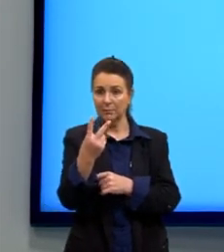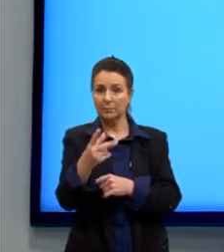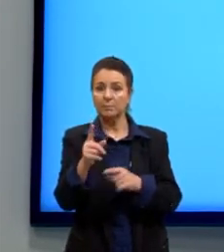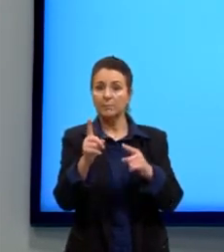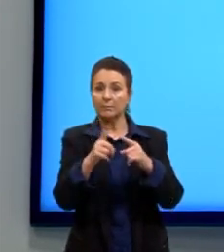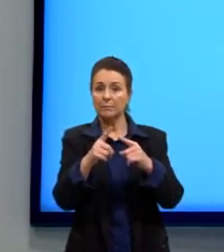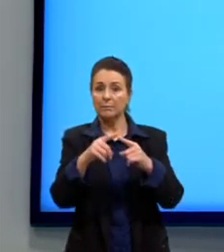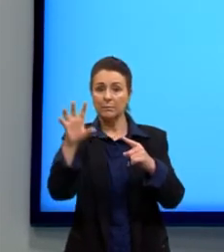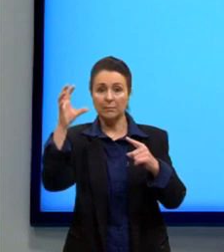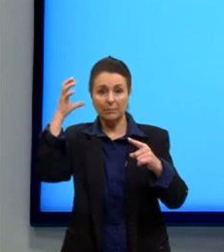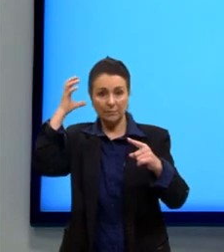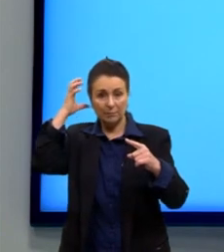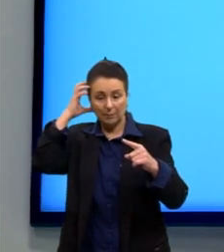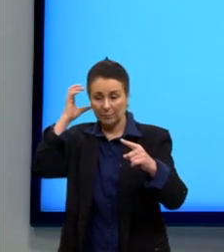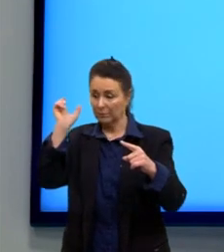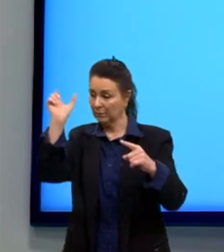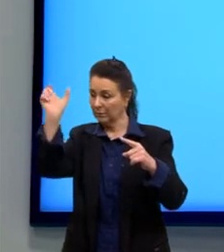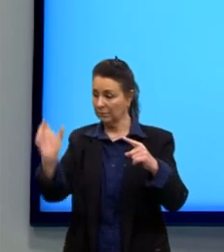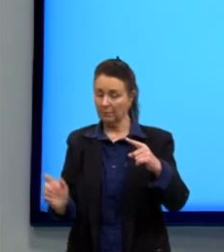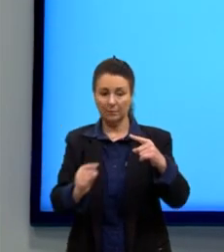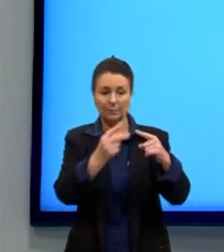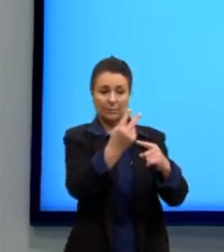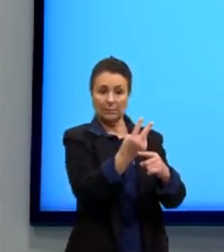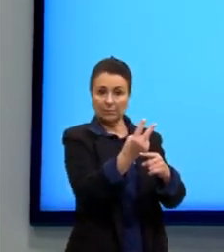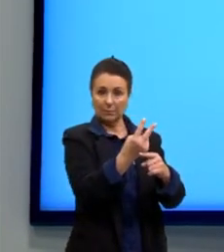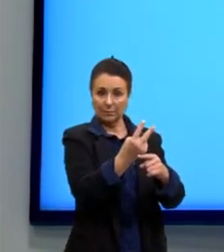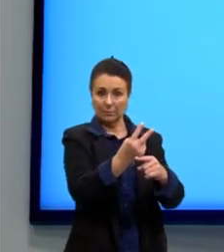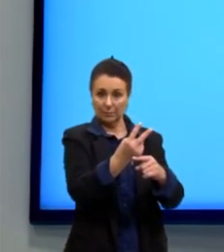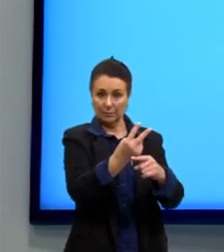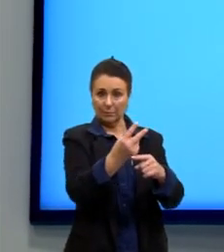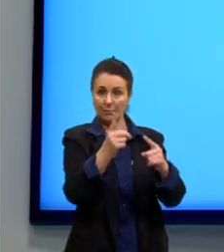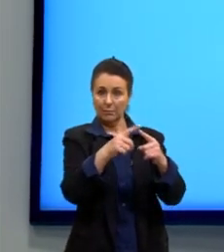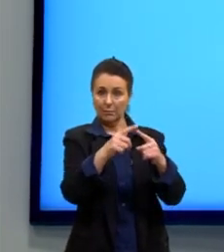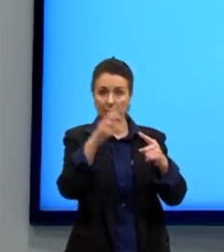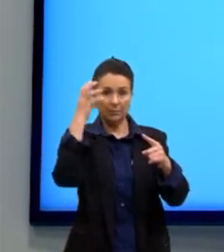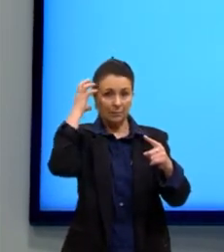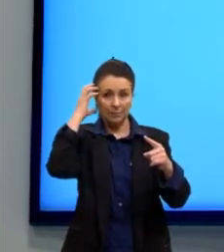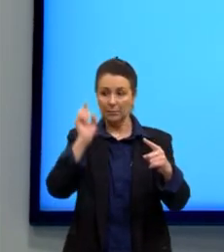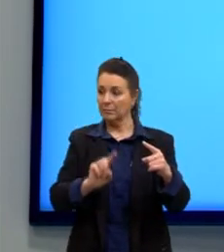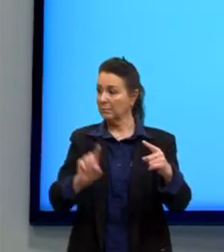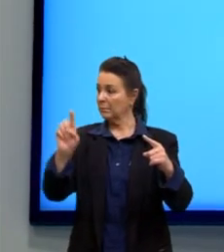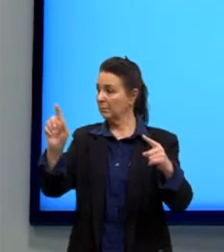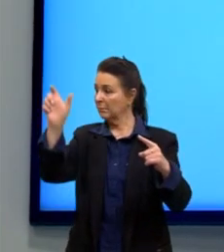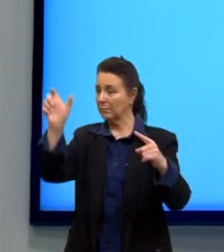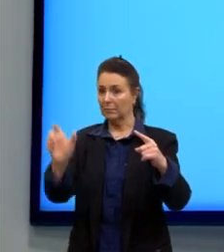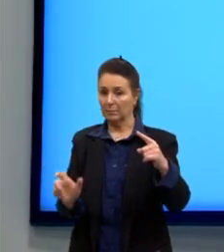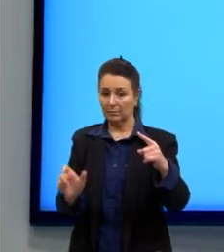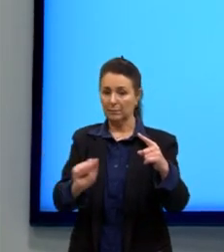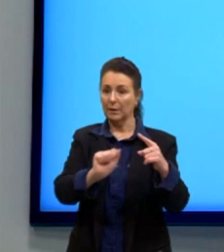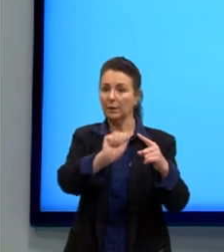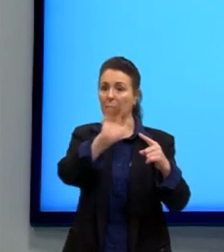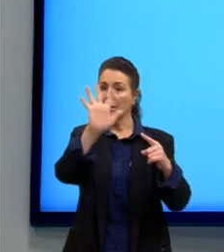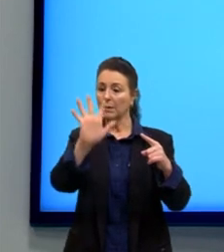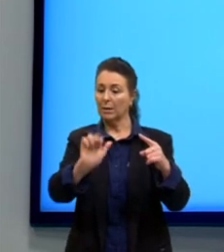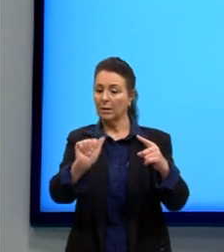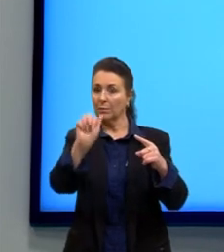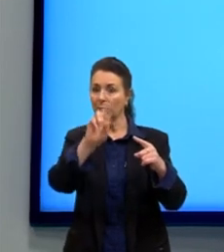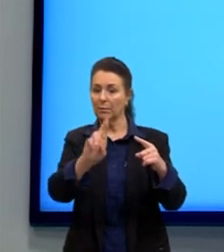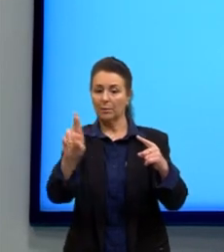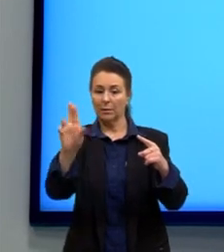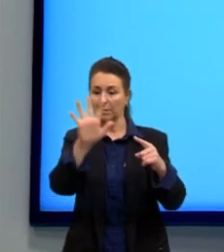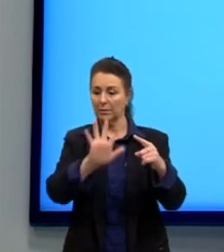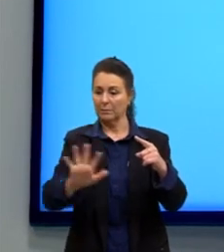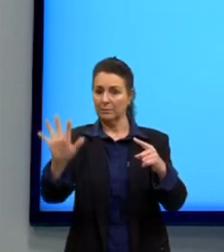aqui, e a gente tem uma pessoa aqui, né, vamos chutar que tem ar aqui, né, entre essa pessoa e a fonte.